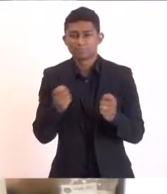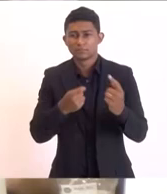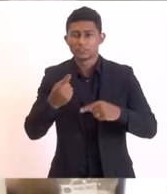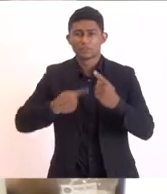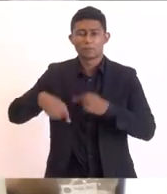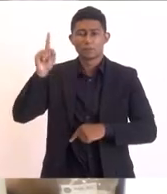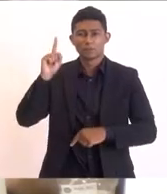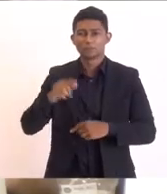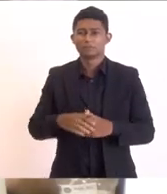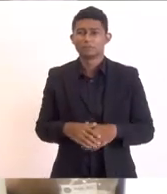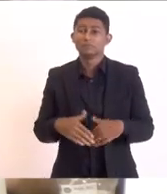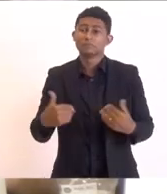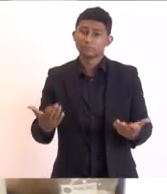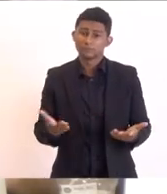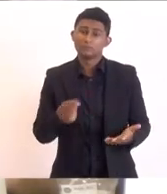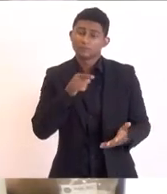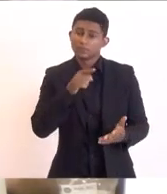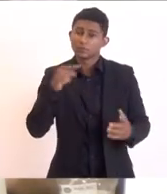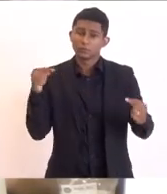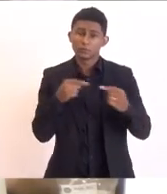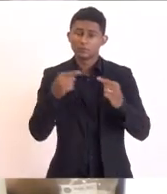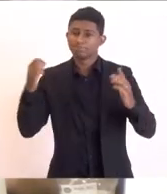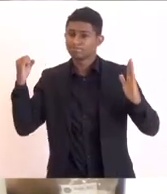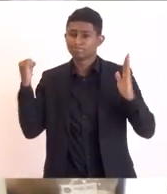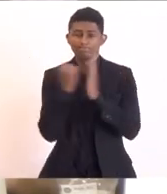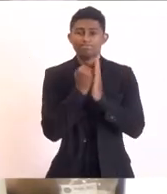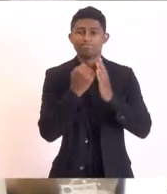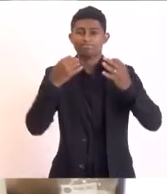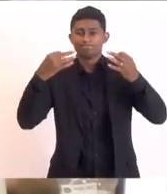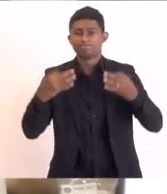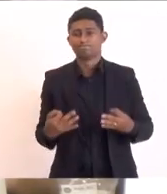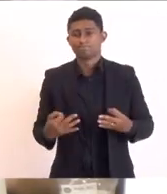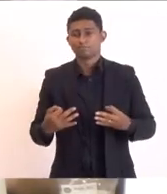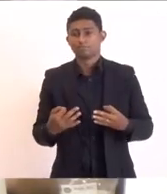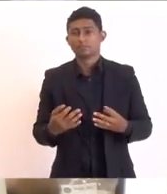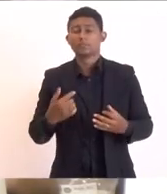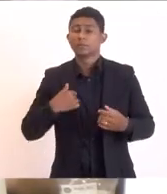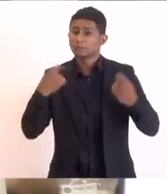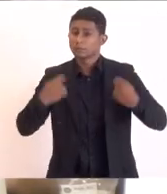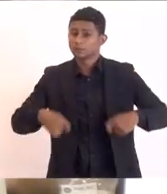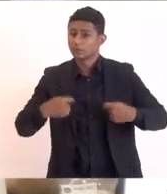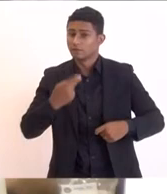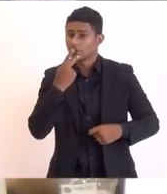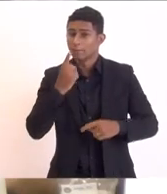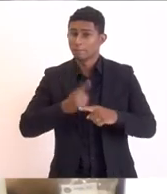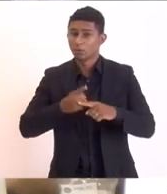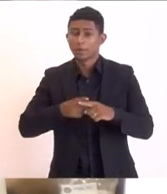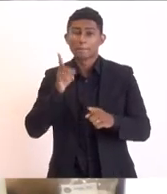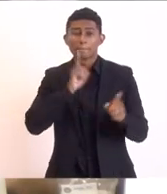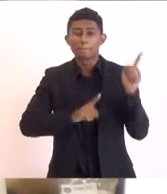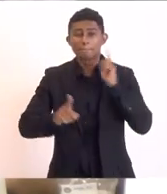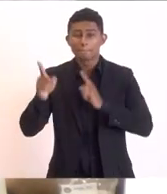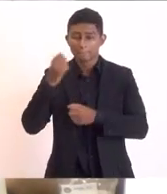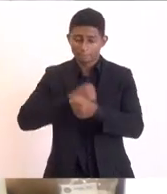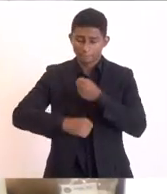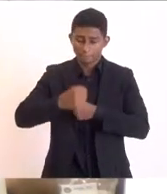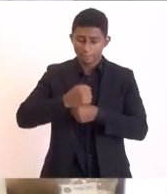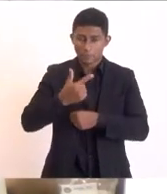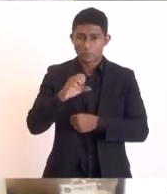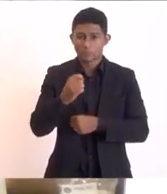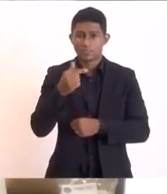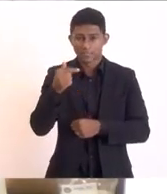Isso é o grande marco e eu precisava dizer isso aqui porque Maricá construiu desde 2017 o nosso fundo